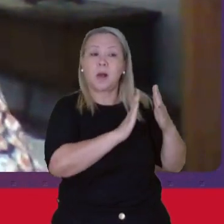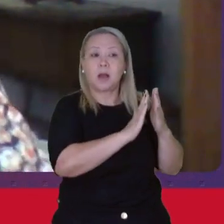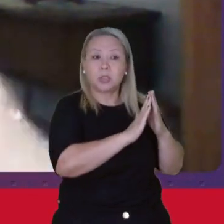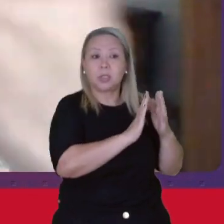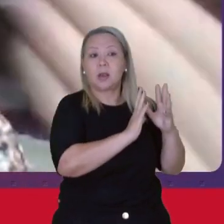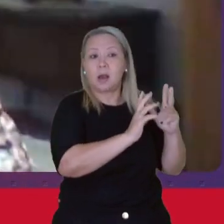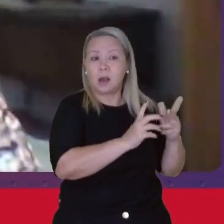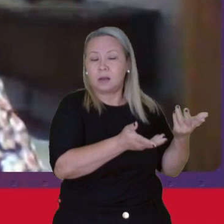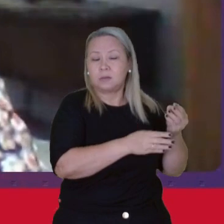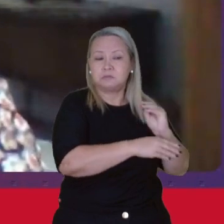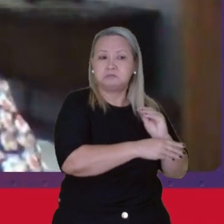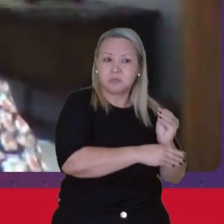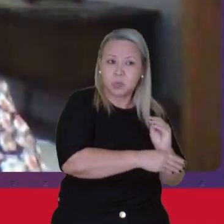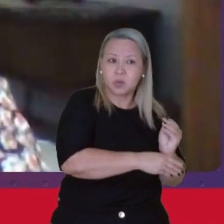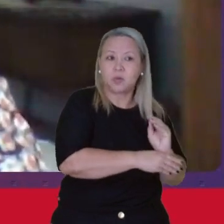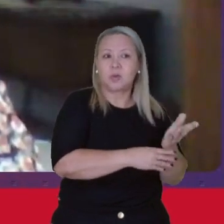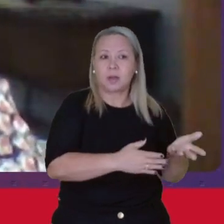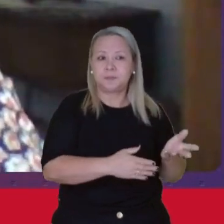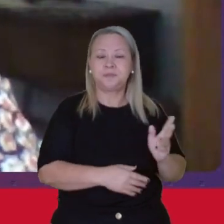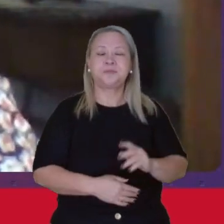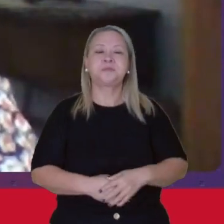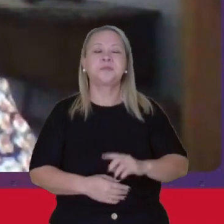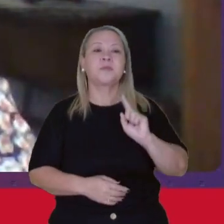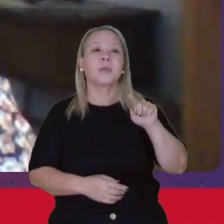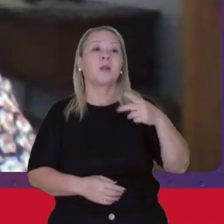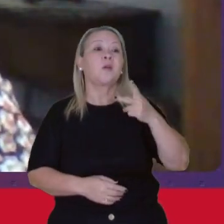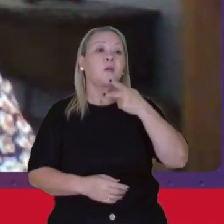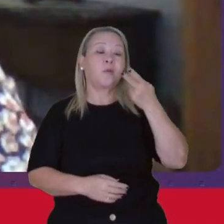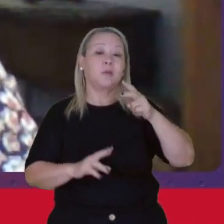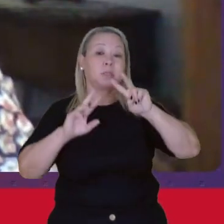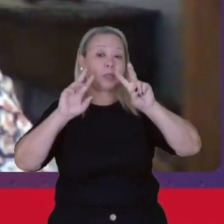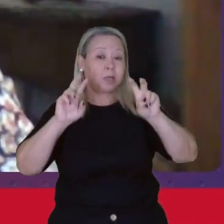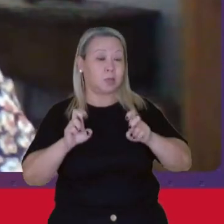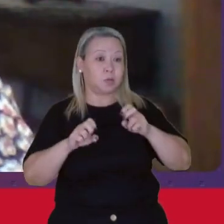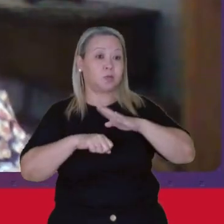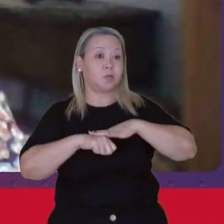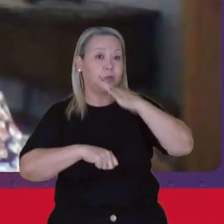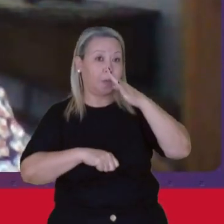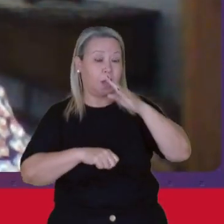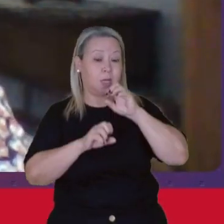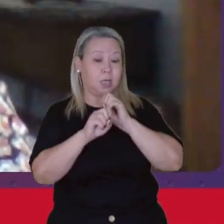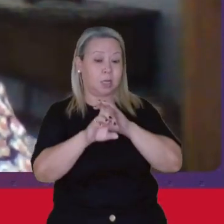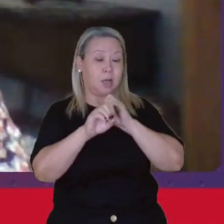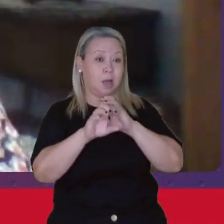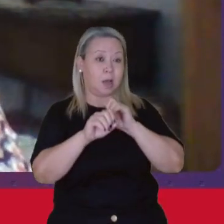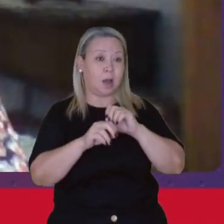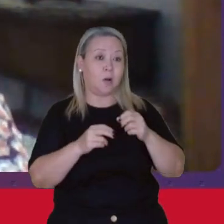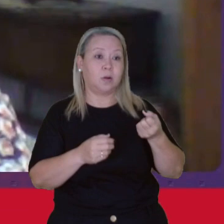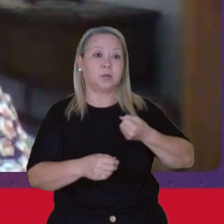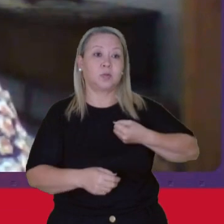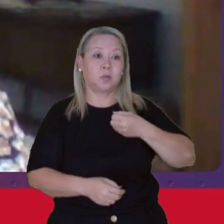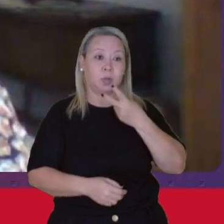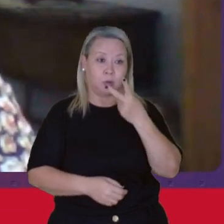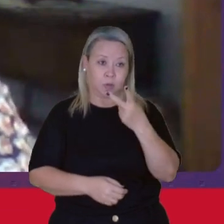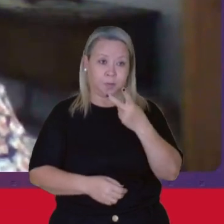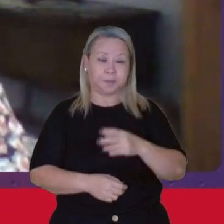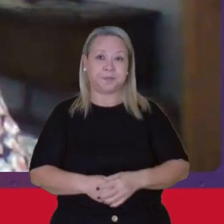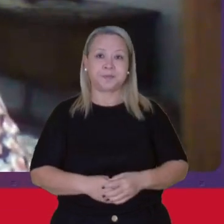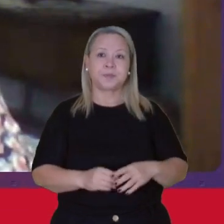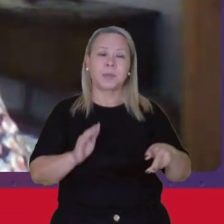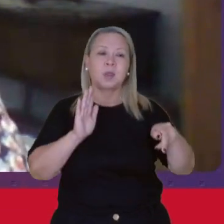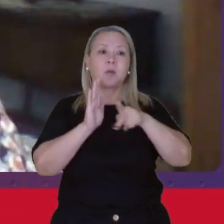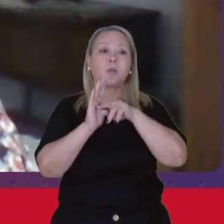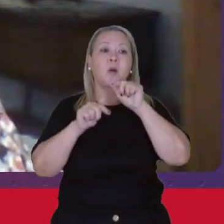cuidados Nós falaremos um pouco mais sobre isso na aula número 2 O próprio